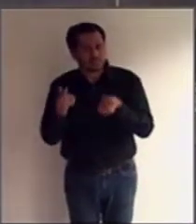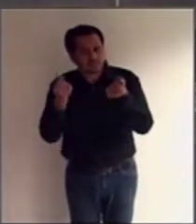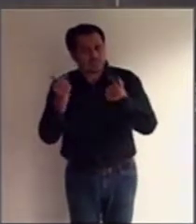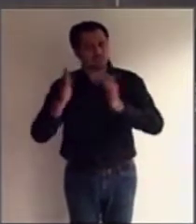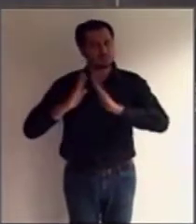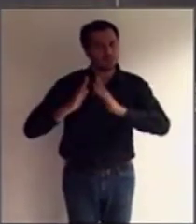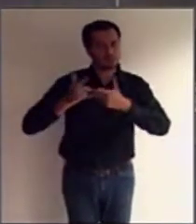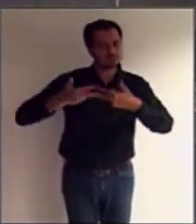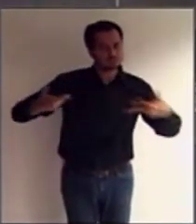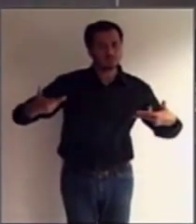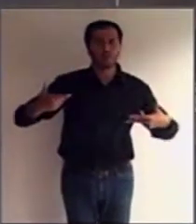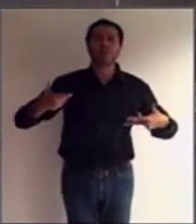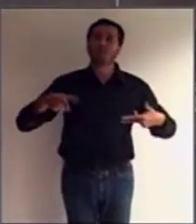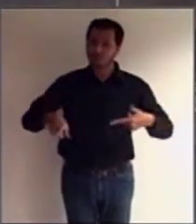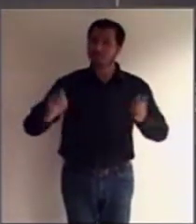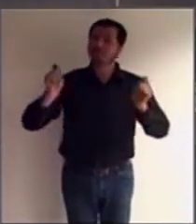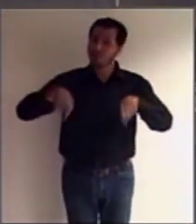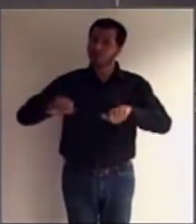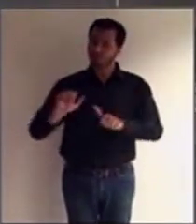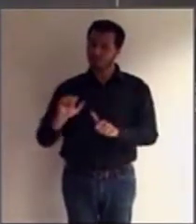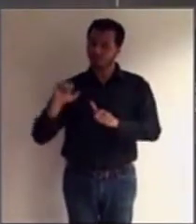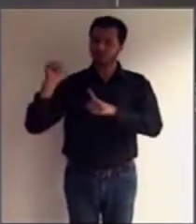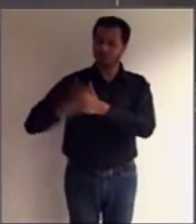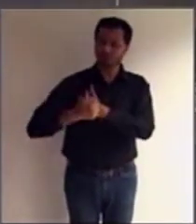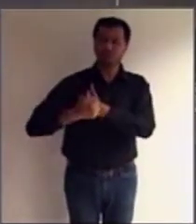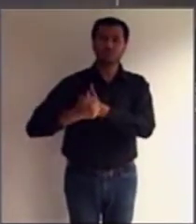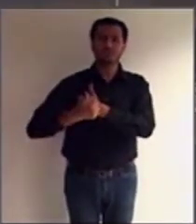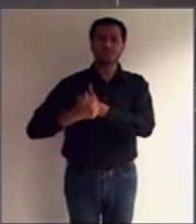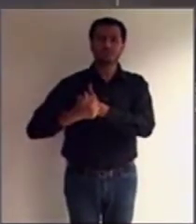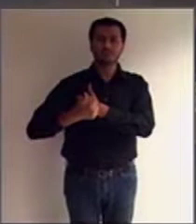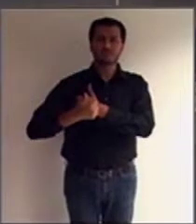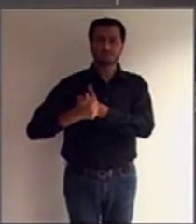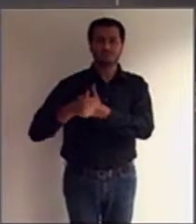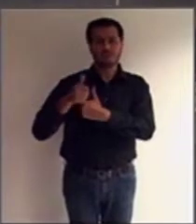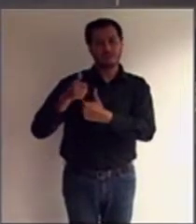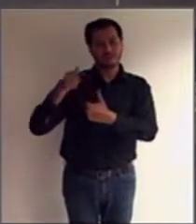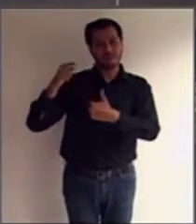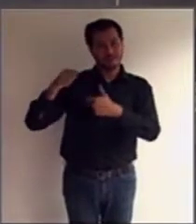ser interditadas e apoiadas nas decisões pelo curador.